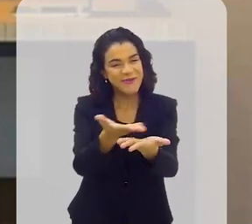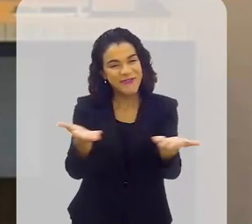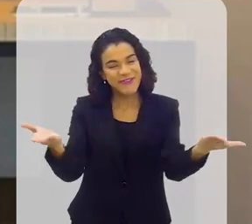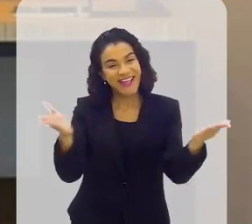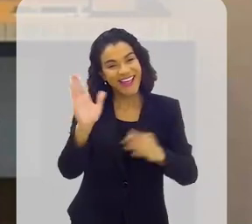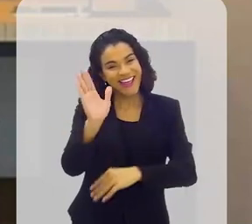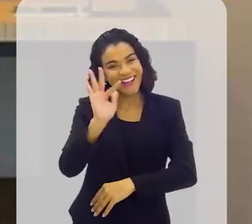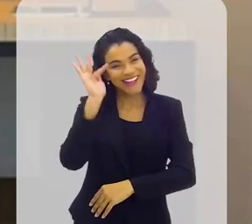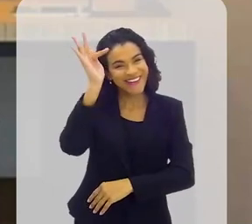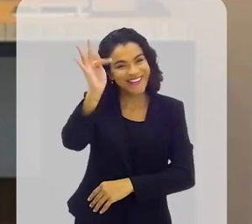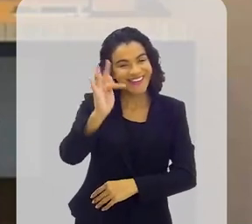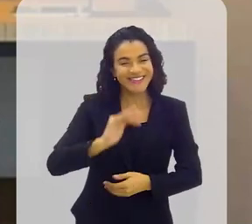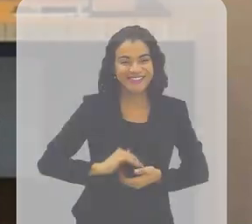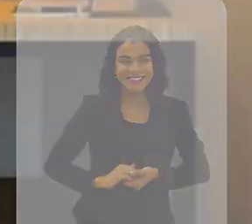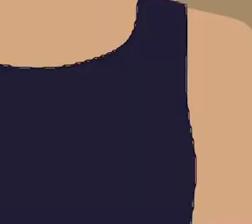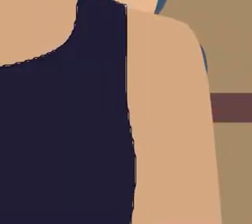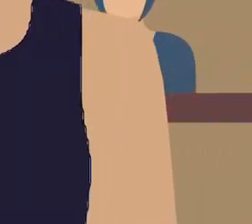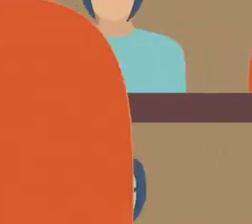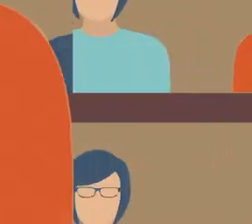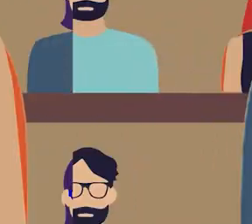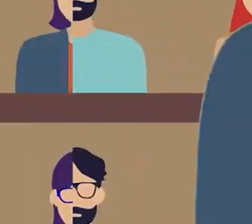o canal do povo. Até a próxima.